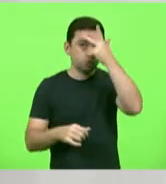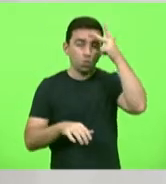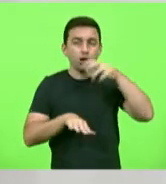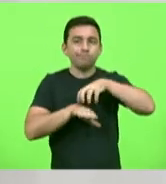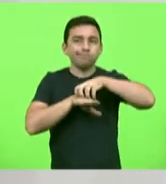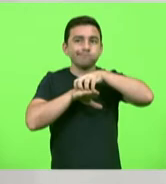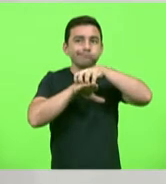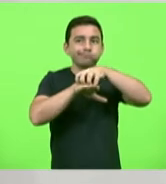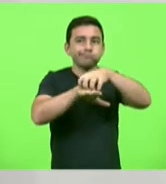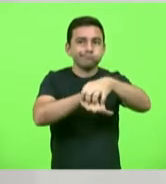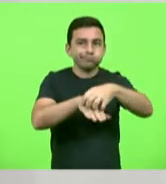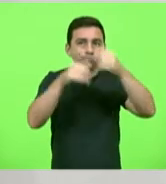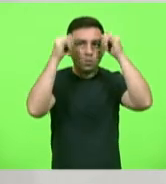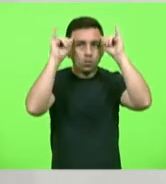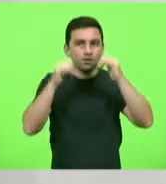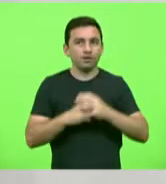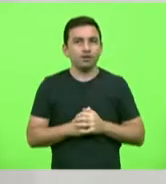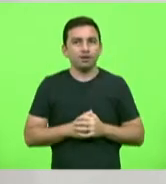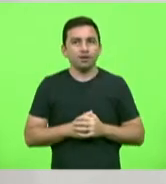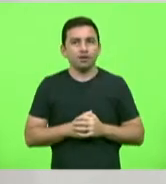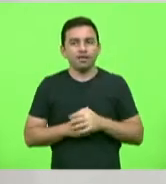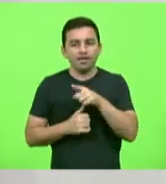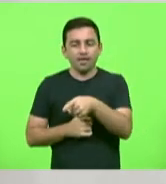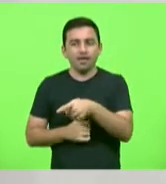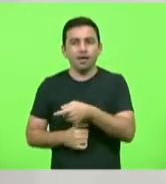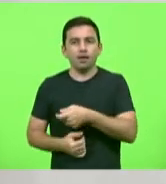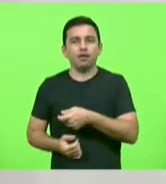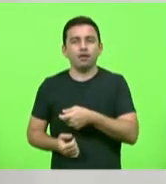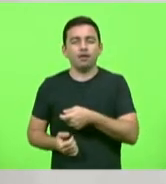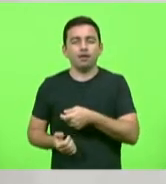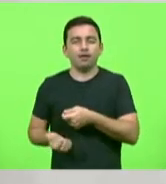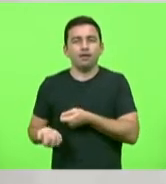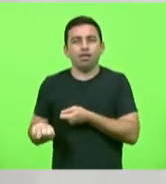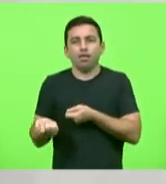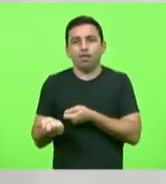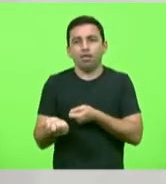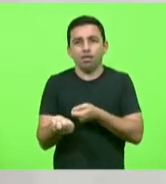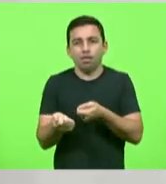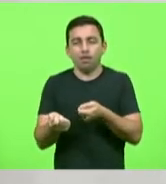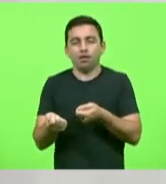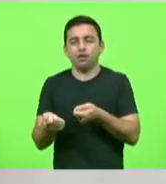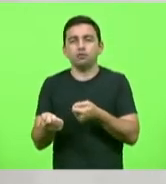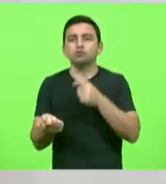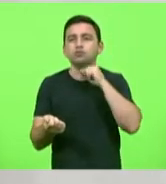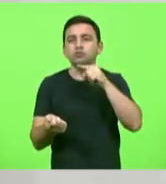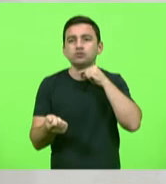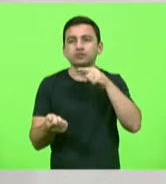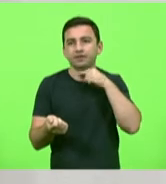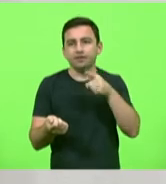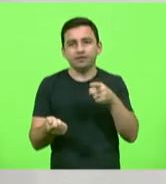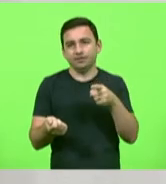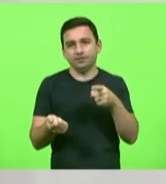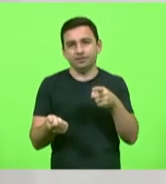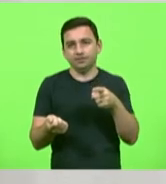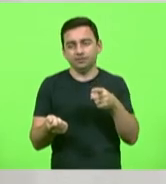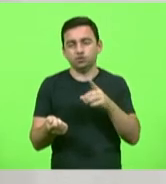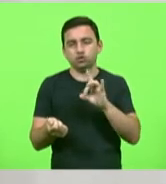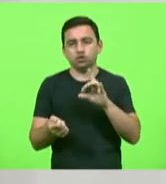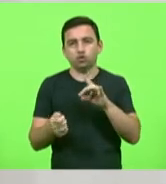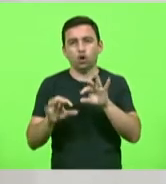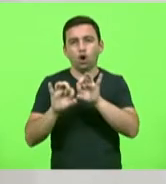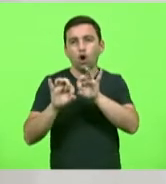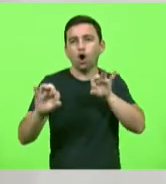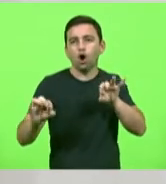porque ele não é ele não sai com uma cordinha e leva o boi tira o boi da zona rural e leva para uma